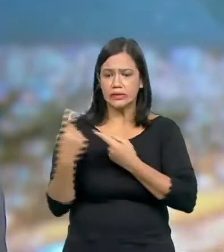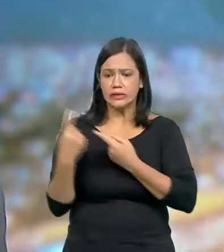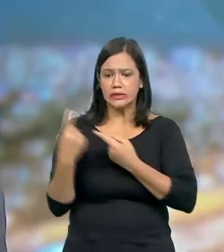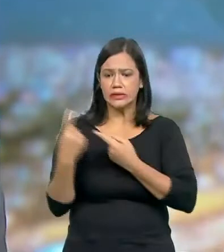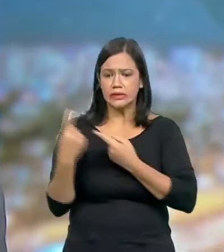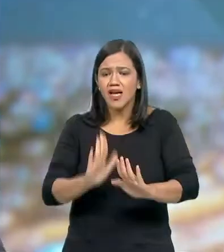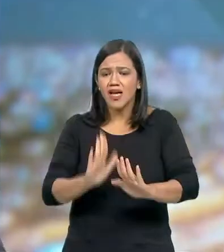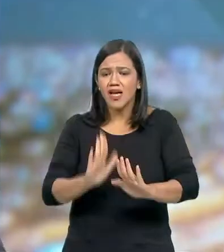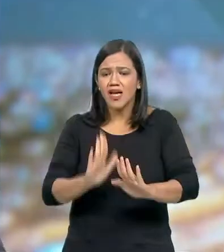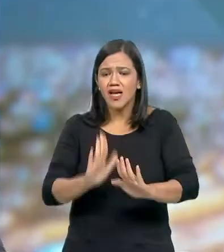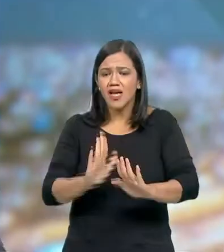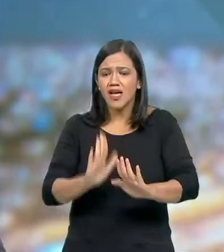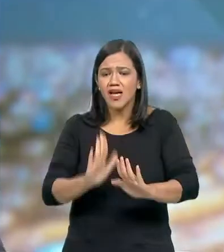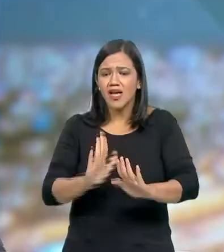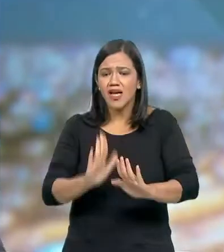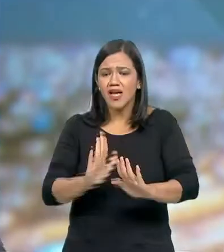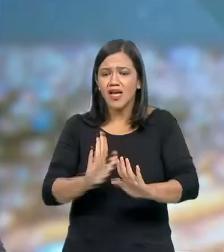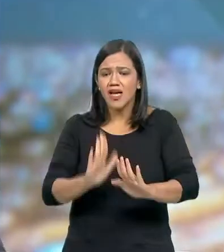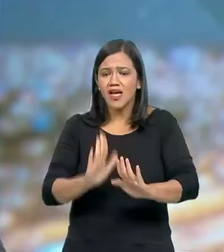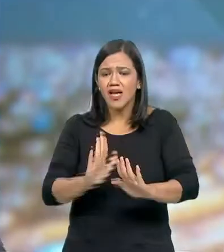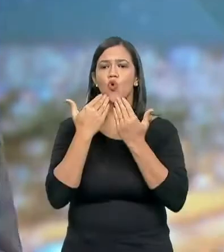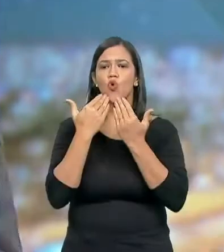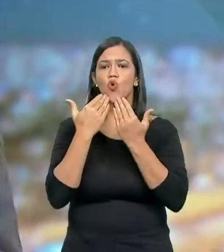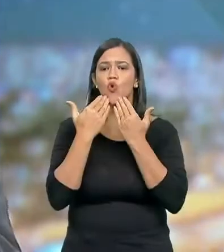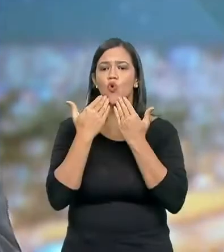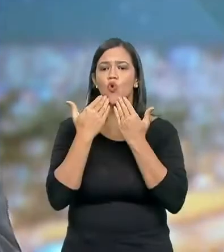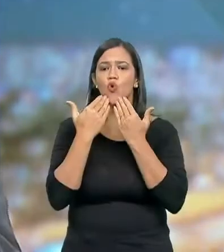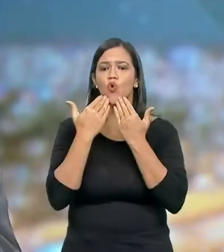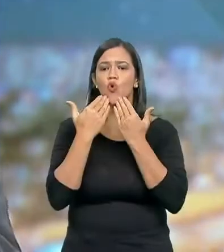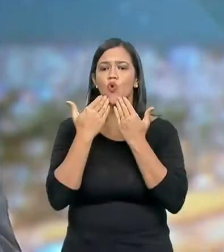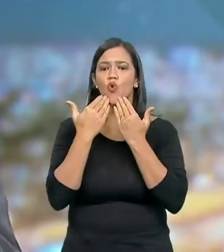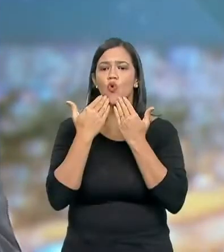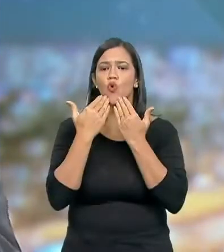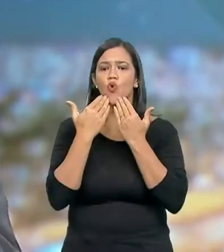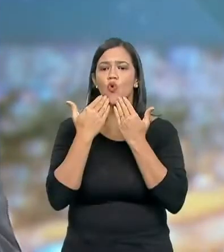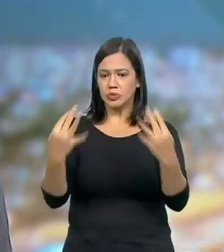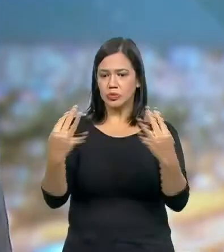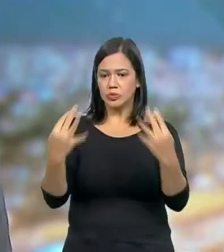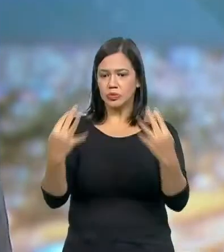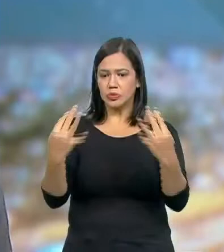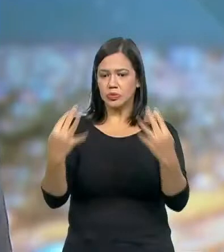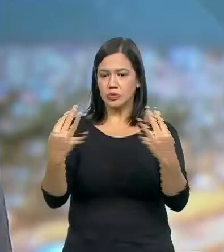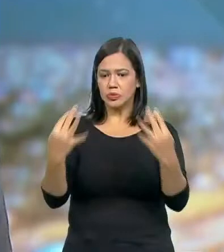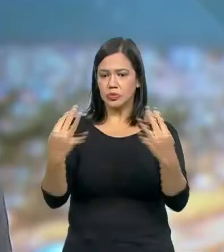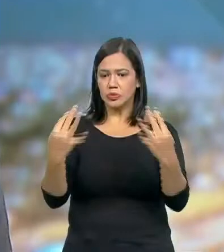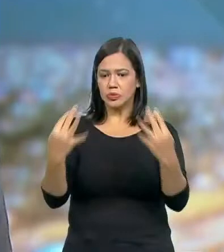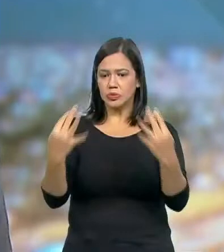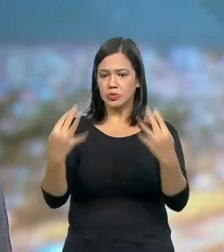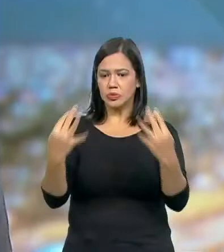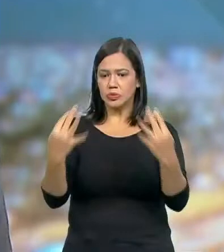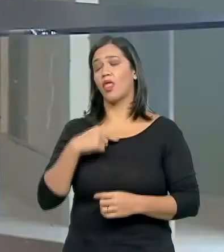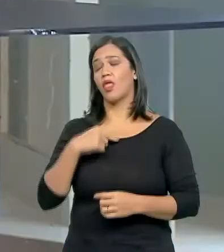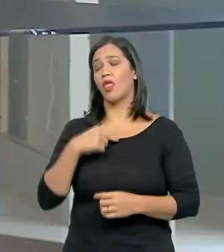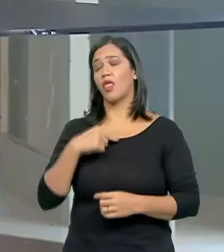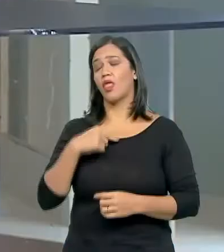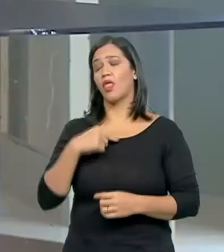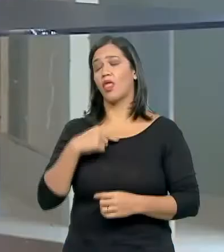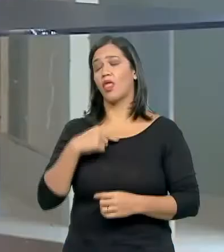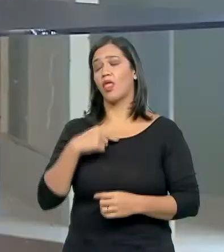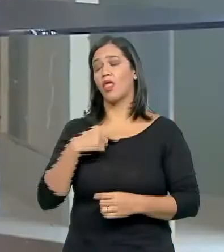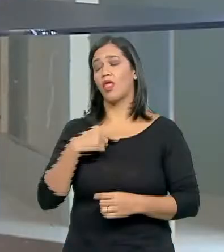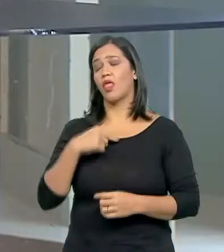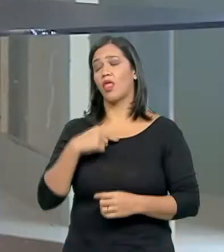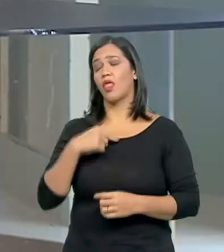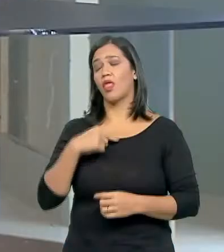chega ao espectador, ao telespectador, não chega ao ouvinte. É, essa reclamação eu já ouvi muitas